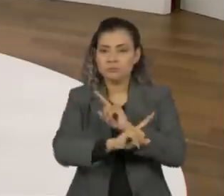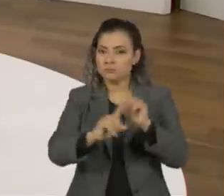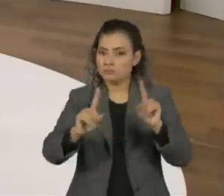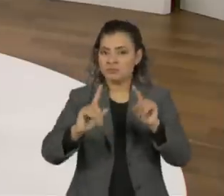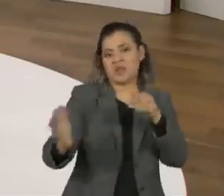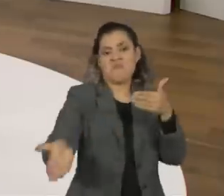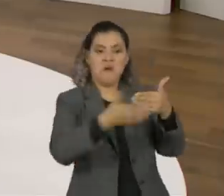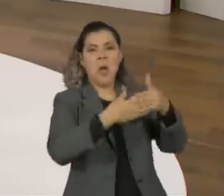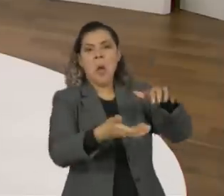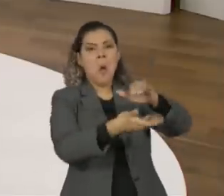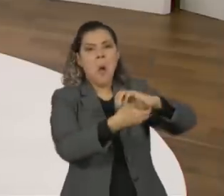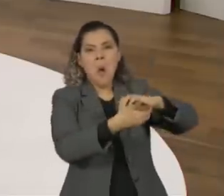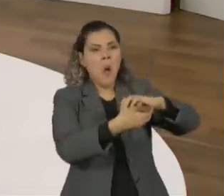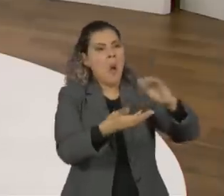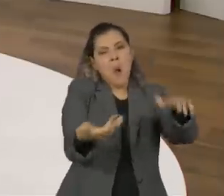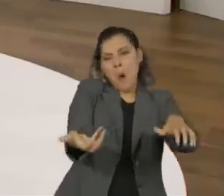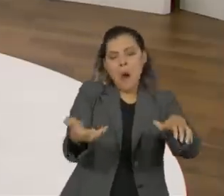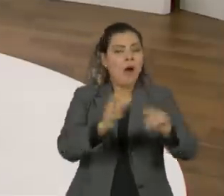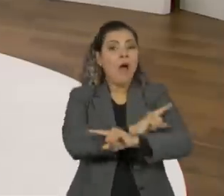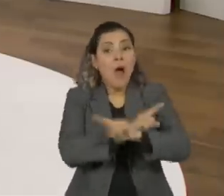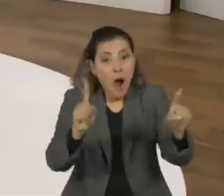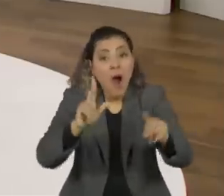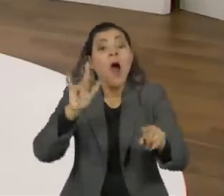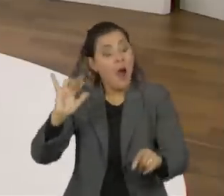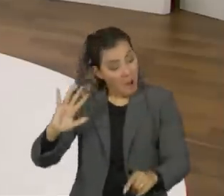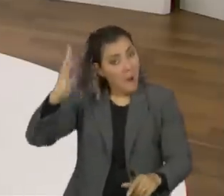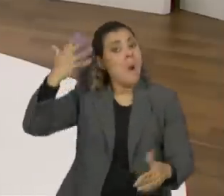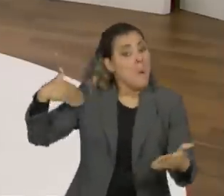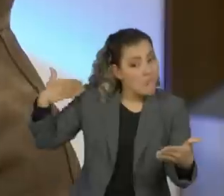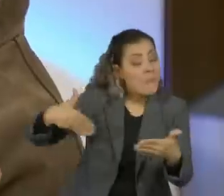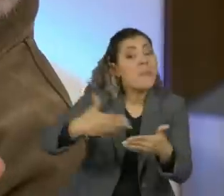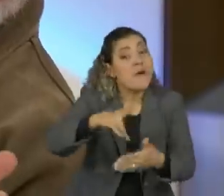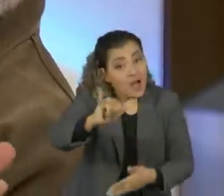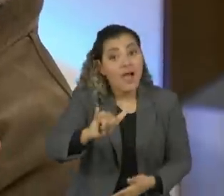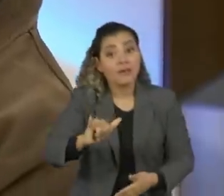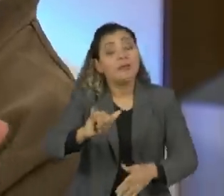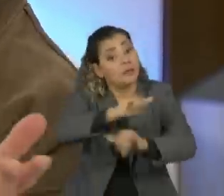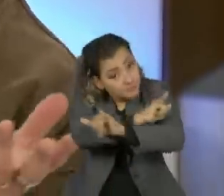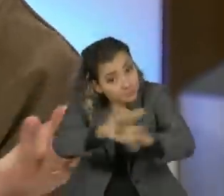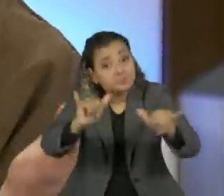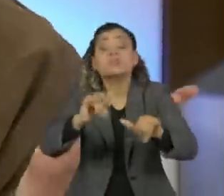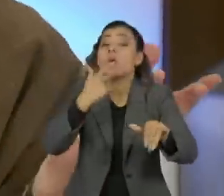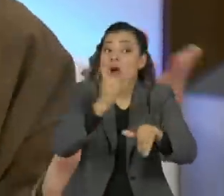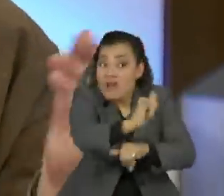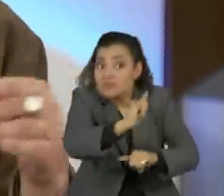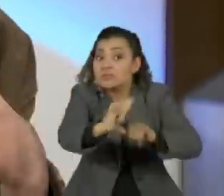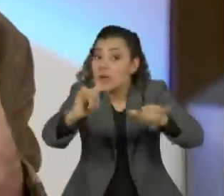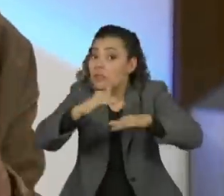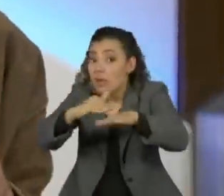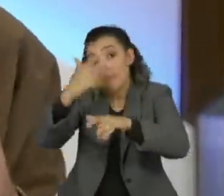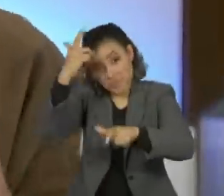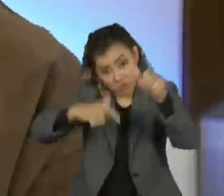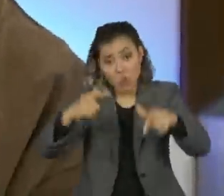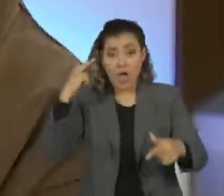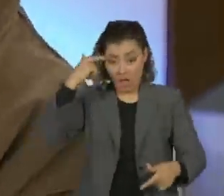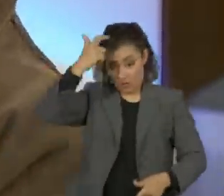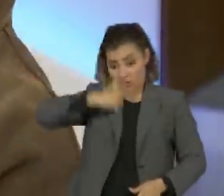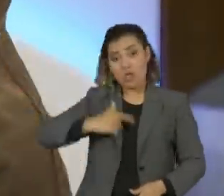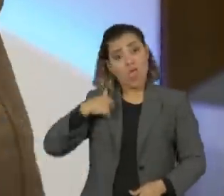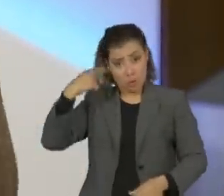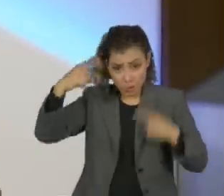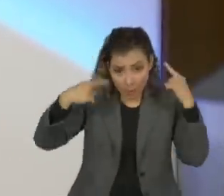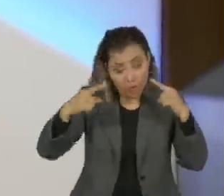o Congresso, não, isso é uma coisa que vai acontecer. E eu tenho falado isso há um tempão e as pessoas também acham que eu sou maluco por isso também.